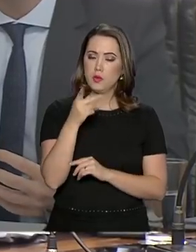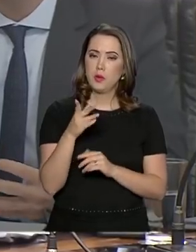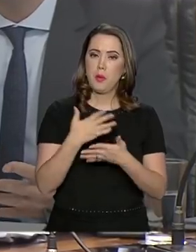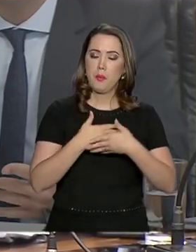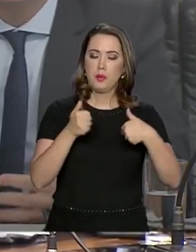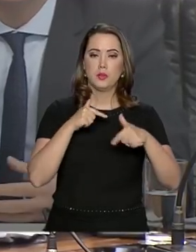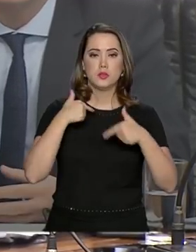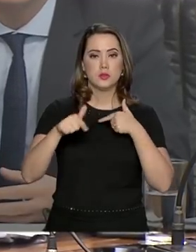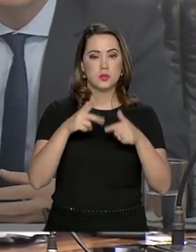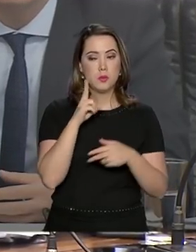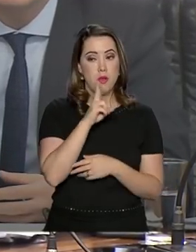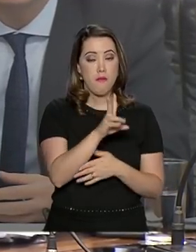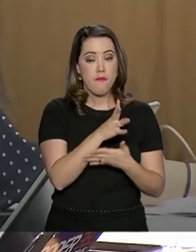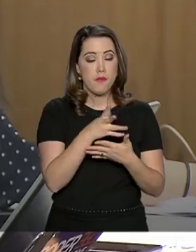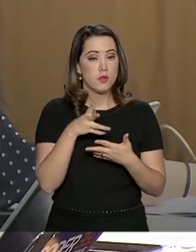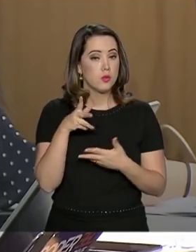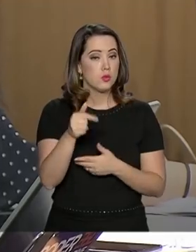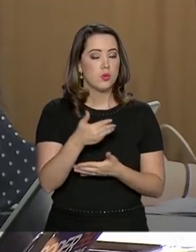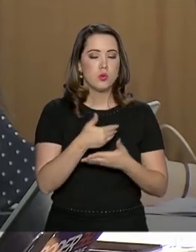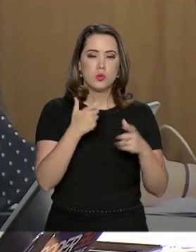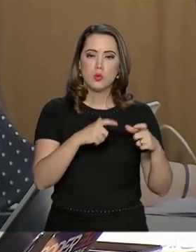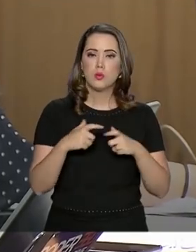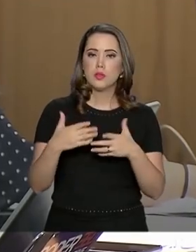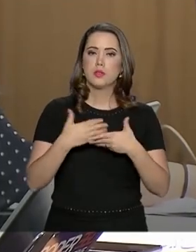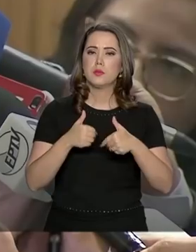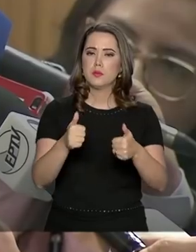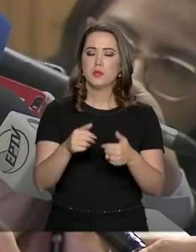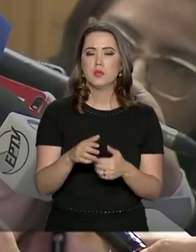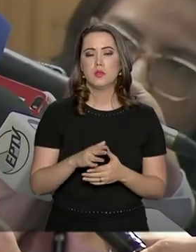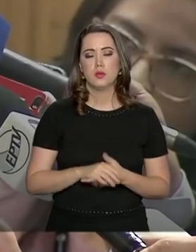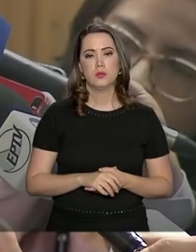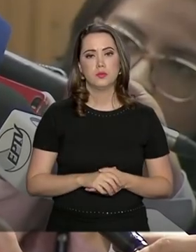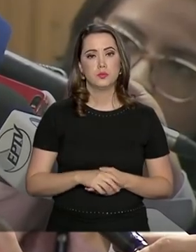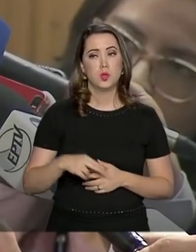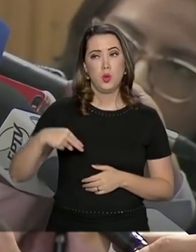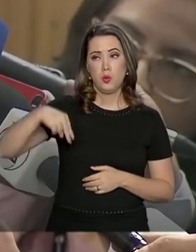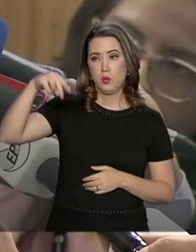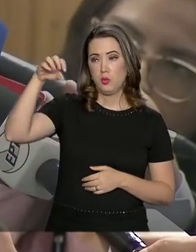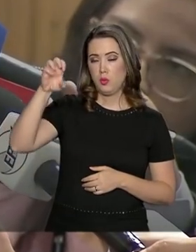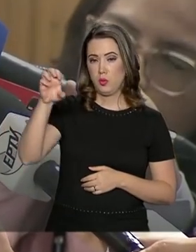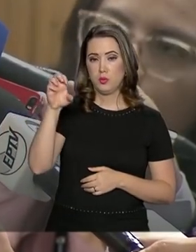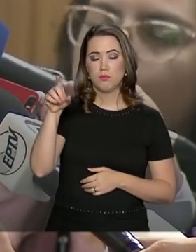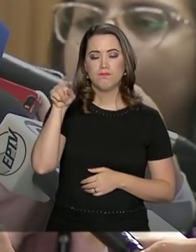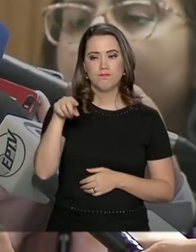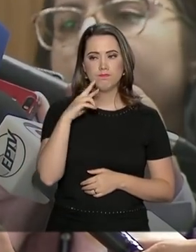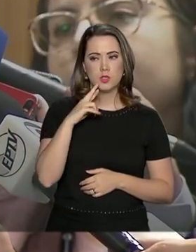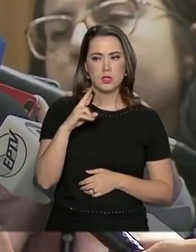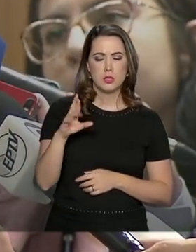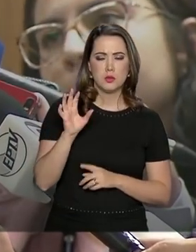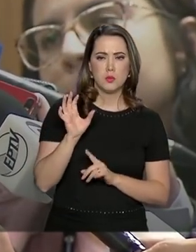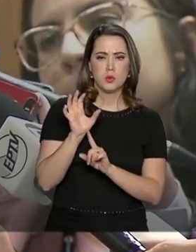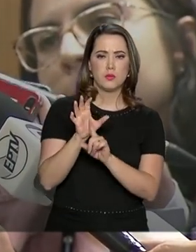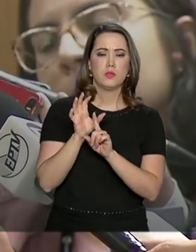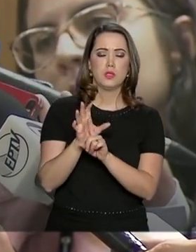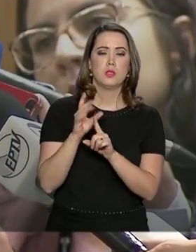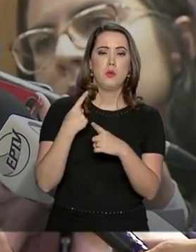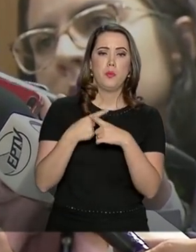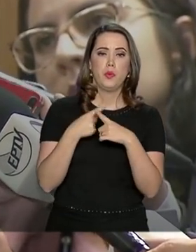verificada em todas as regiões, com exceção do Nordeste. Na região Nordeste, o resultado foi bastante impactado